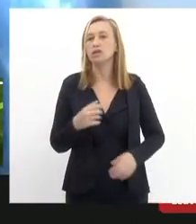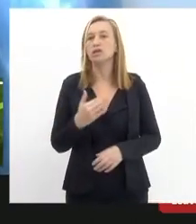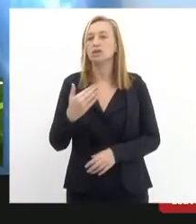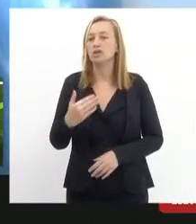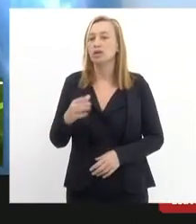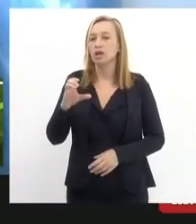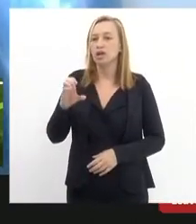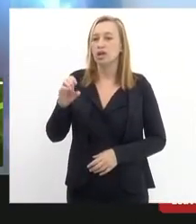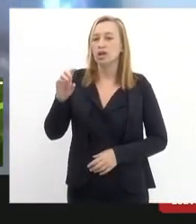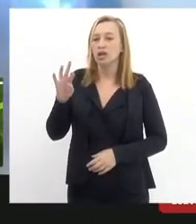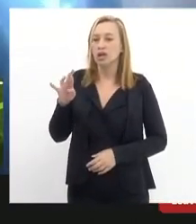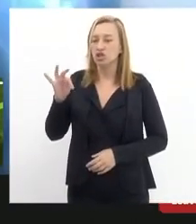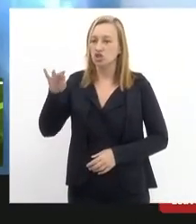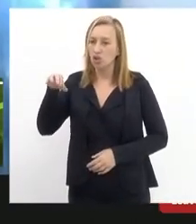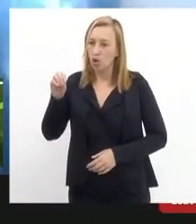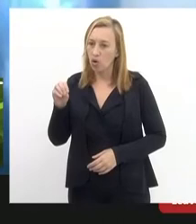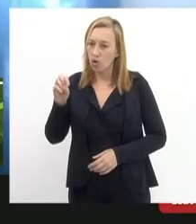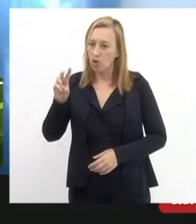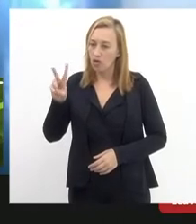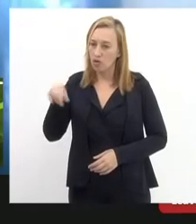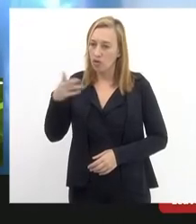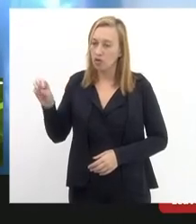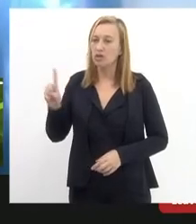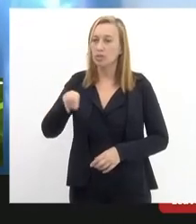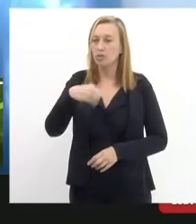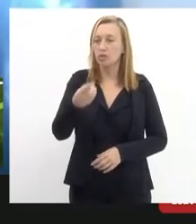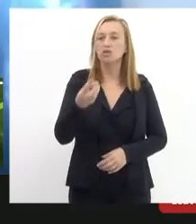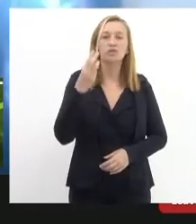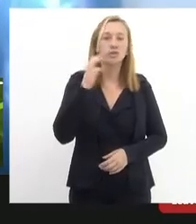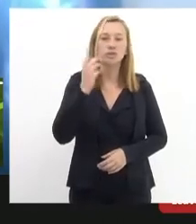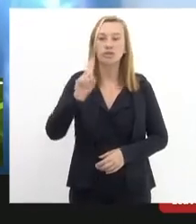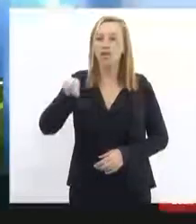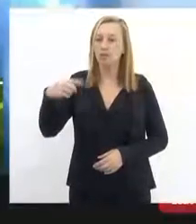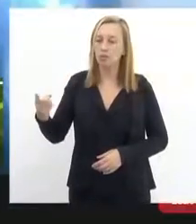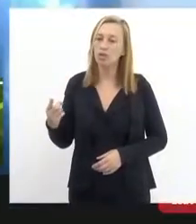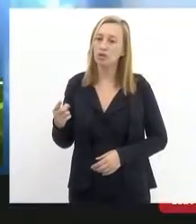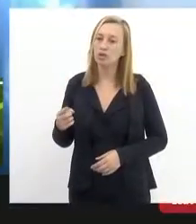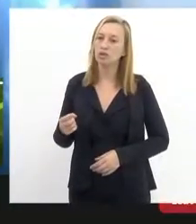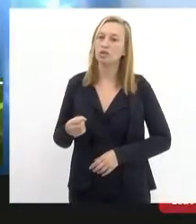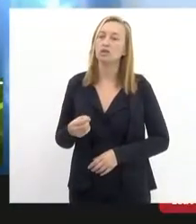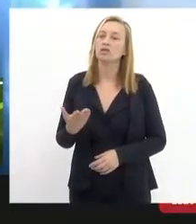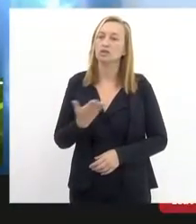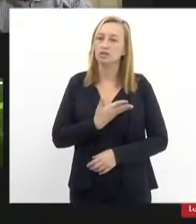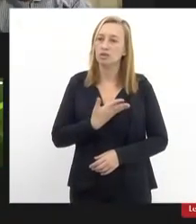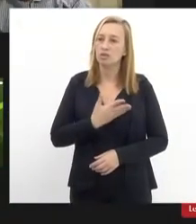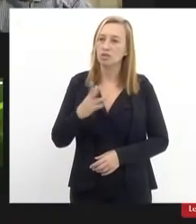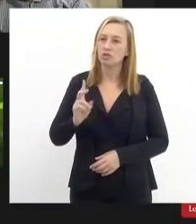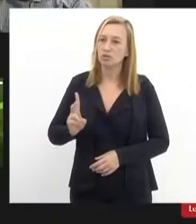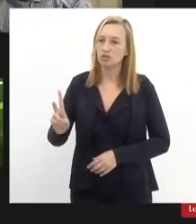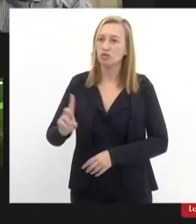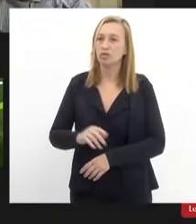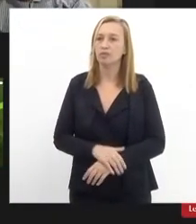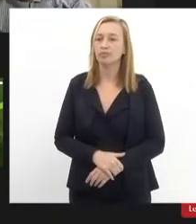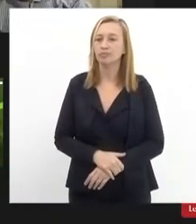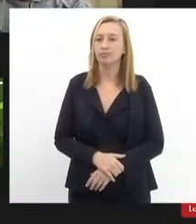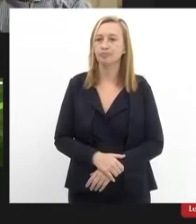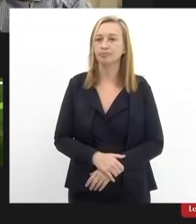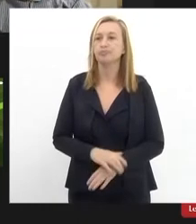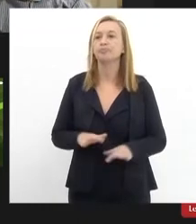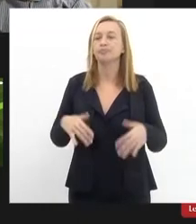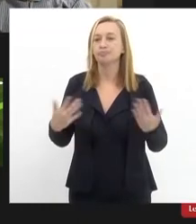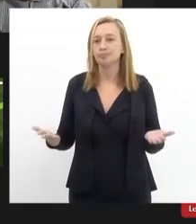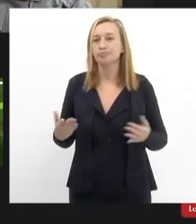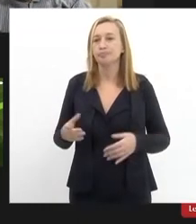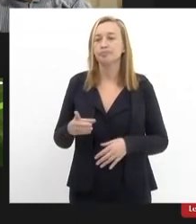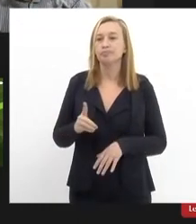Cristóvão Valdeck e vou dar sequência dos nossos participantes então doutor